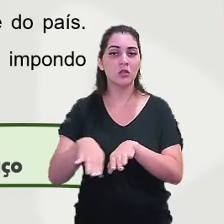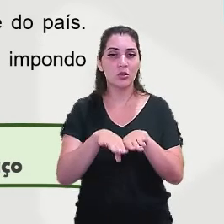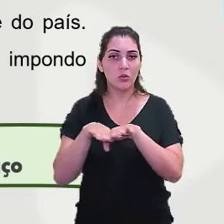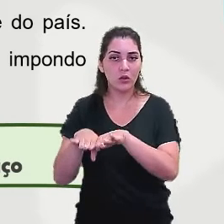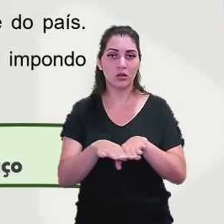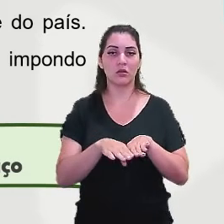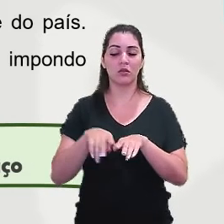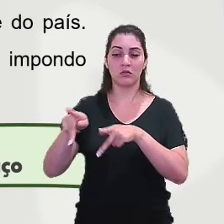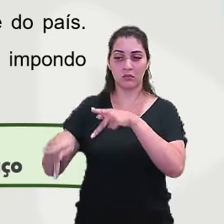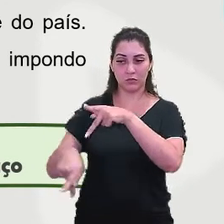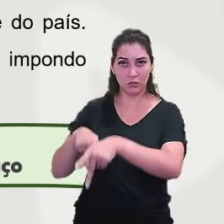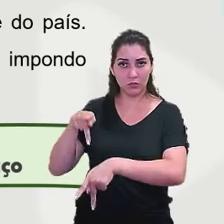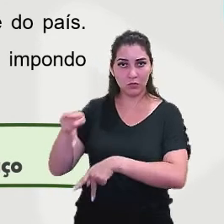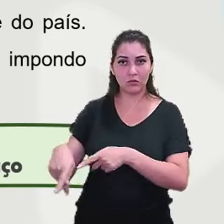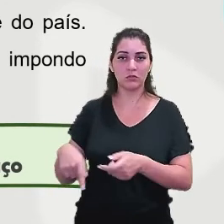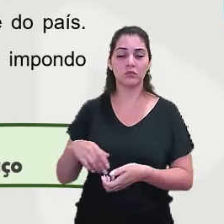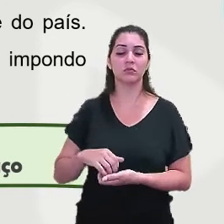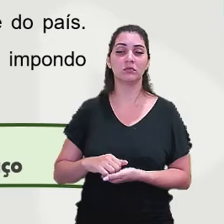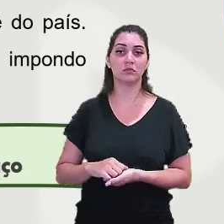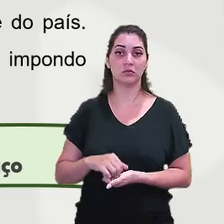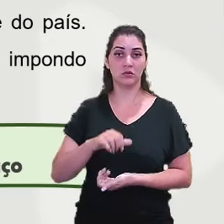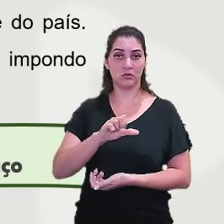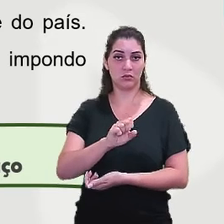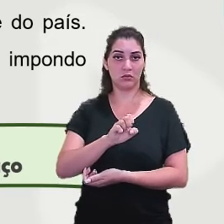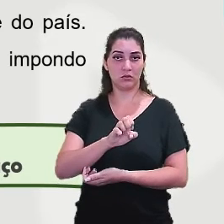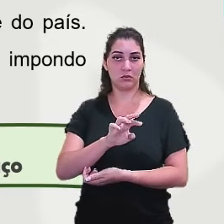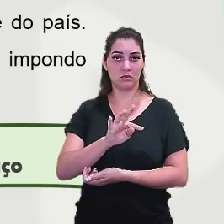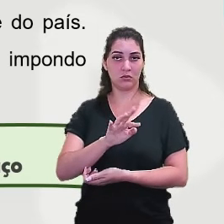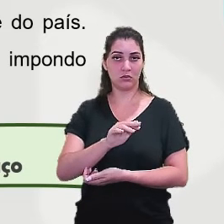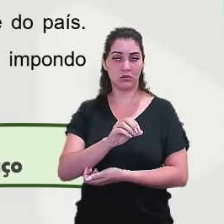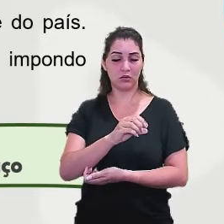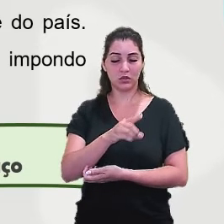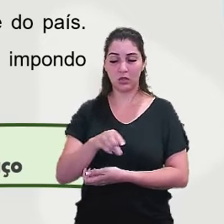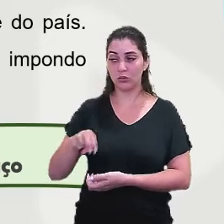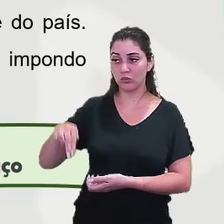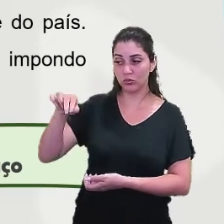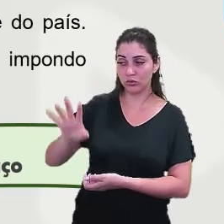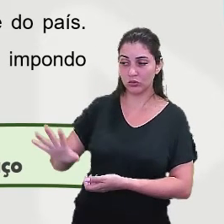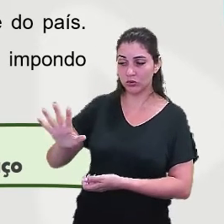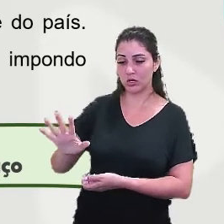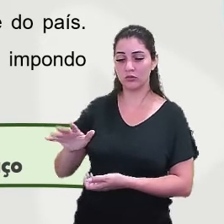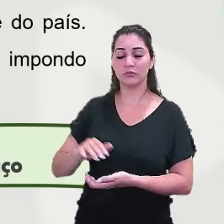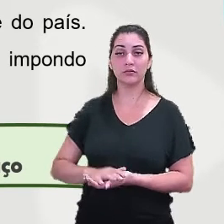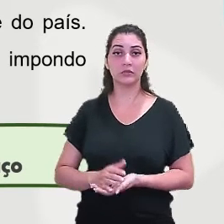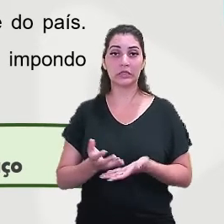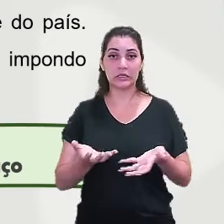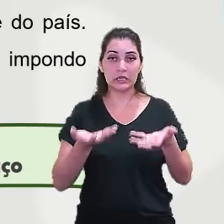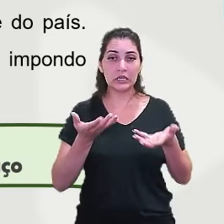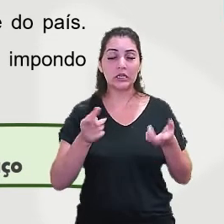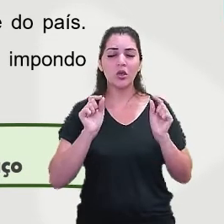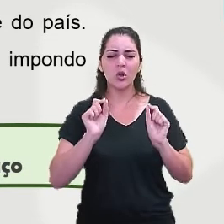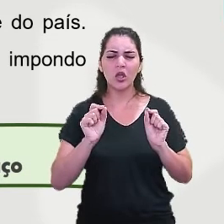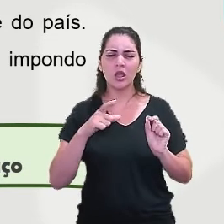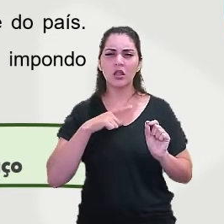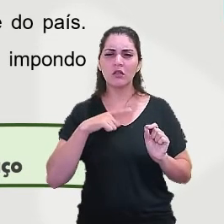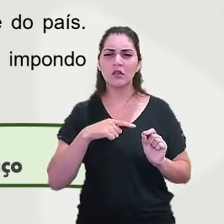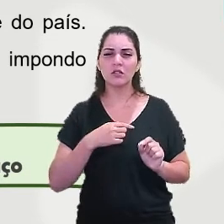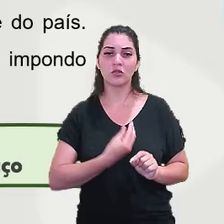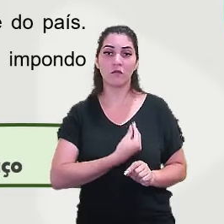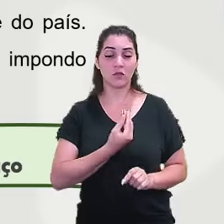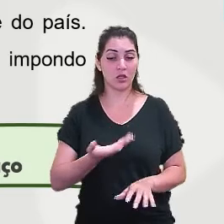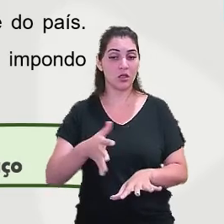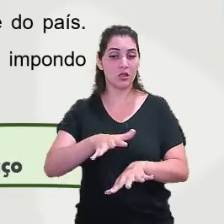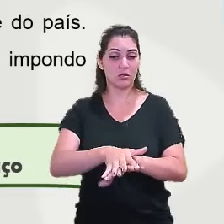população do sertão nordestino. Então, eles queriam a situação mais inclusiva e